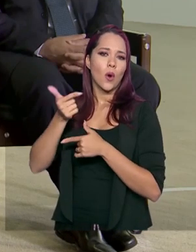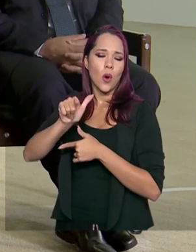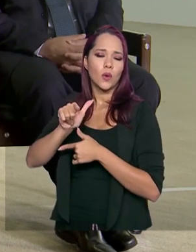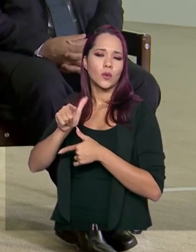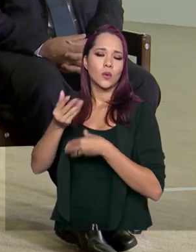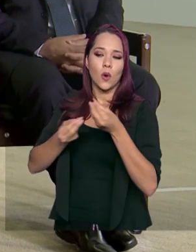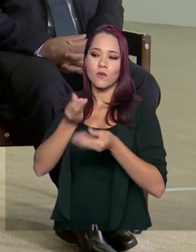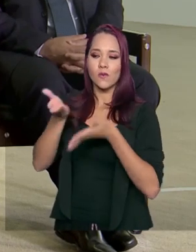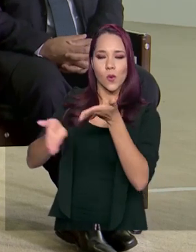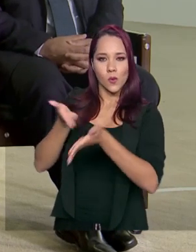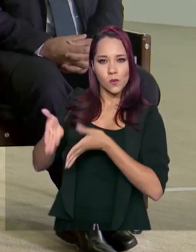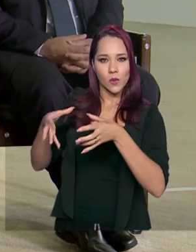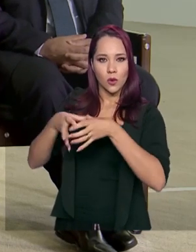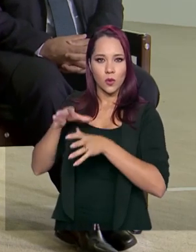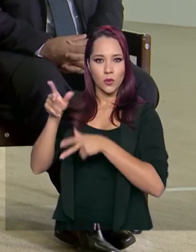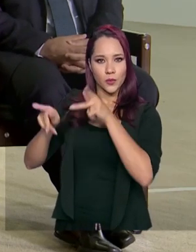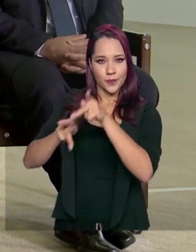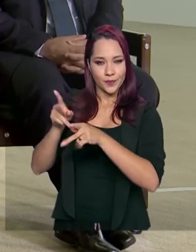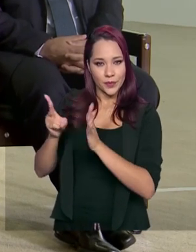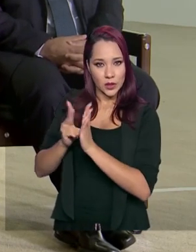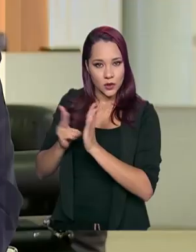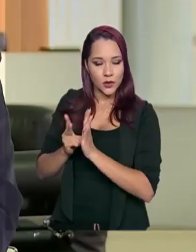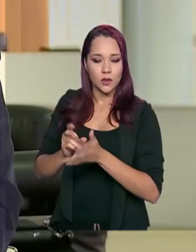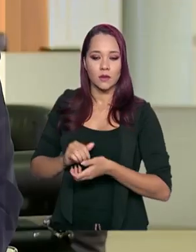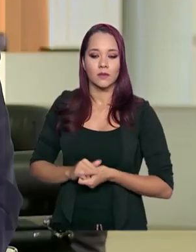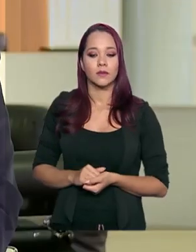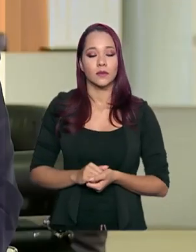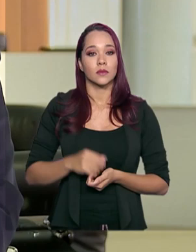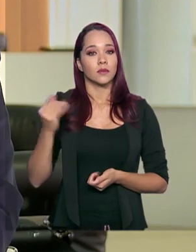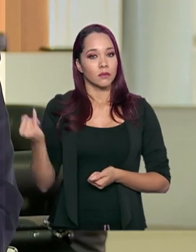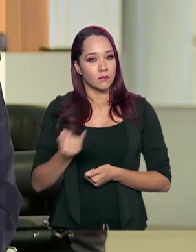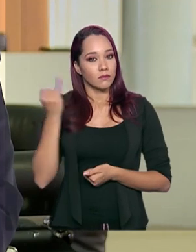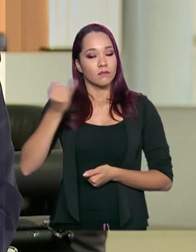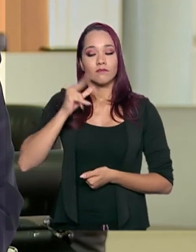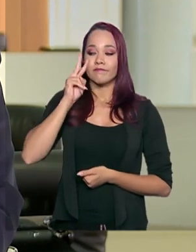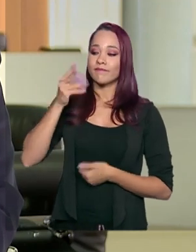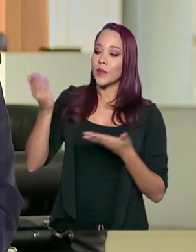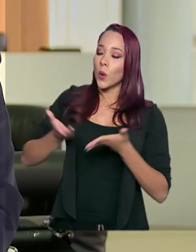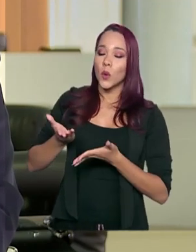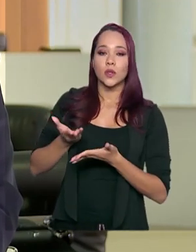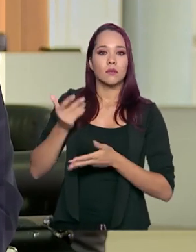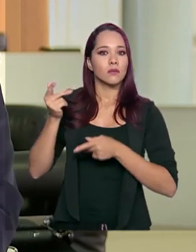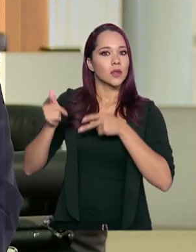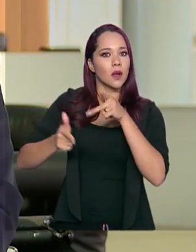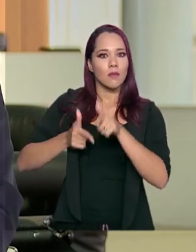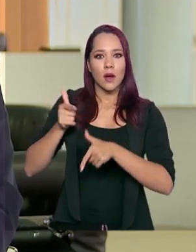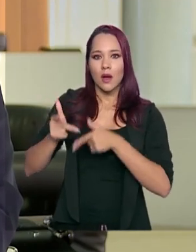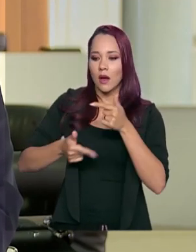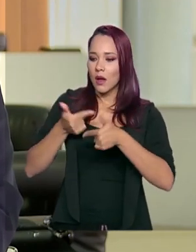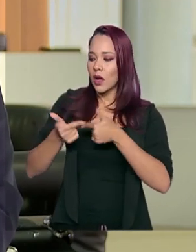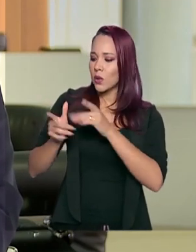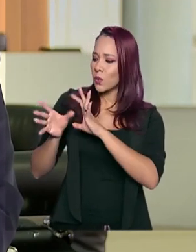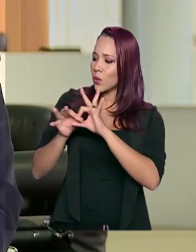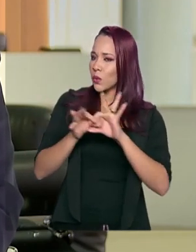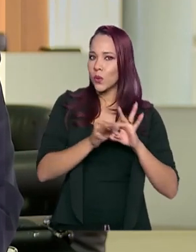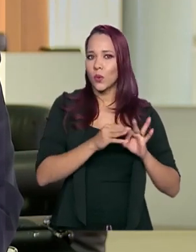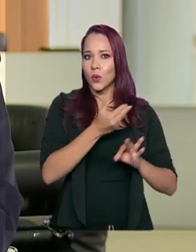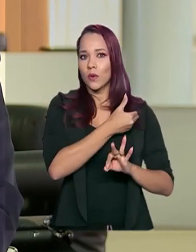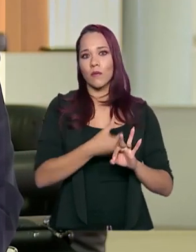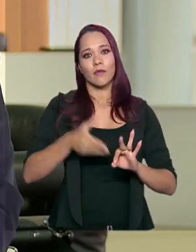cuidado com os indígenas? É fundamental. Eu vejo hoje um trabalho muito integrado do governo federal,